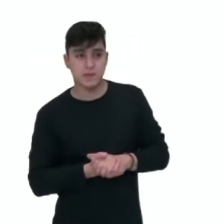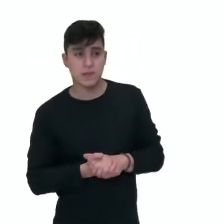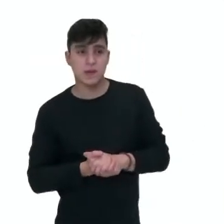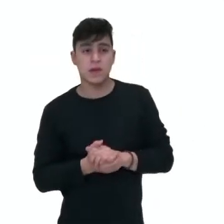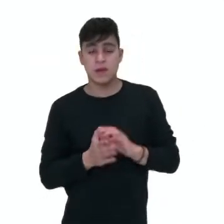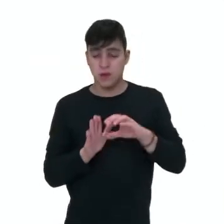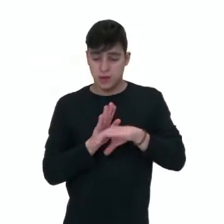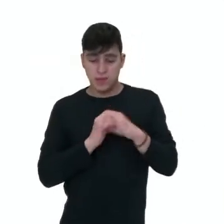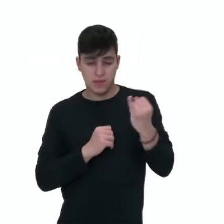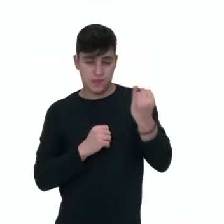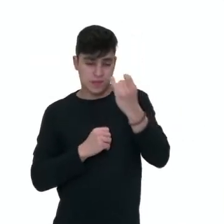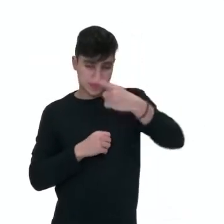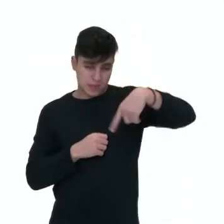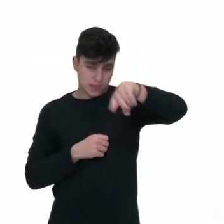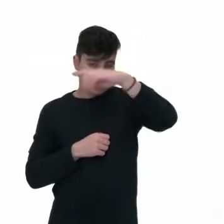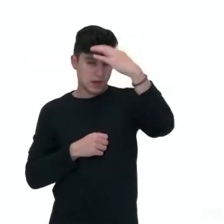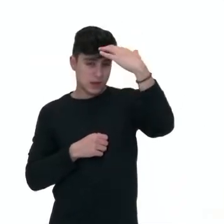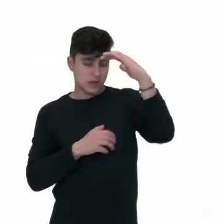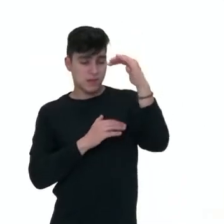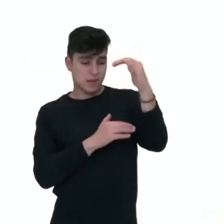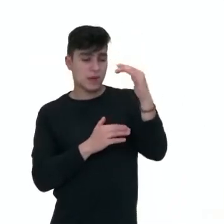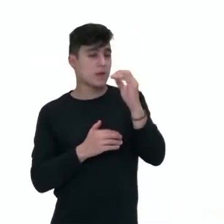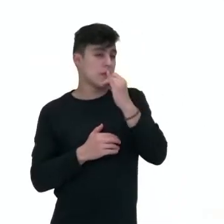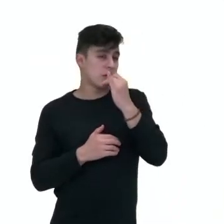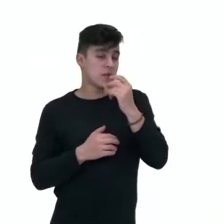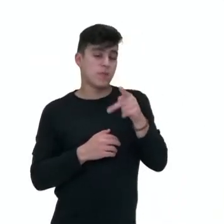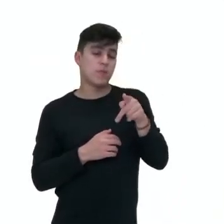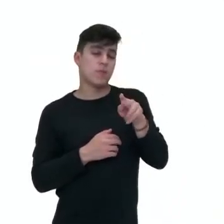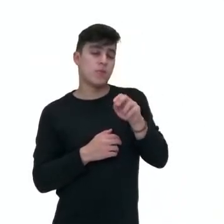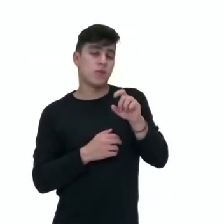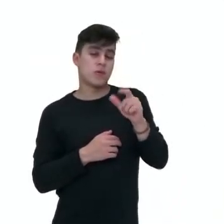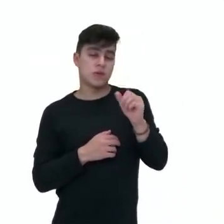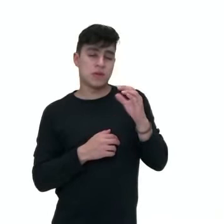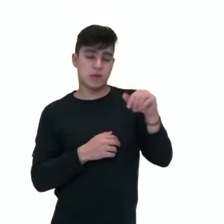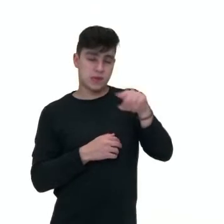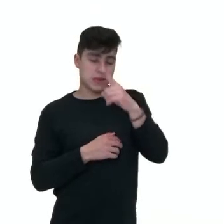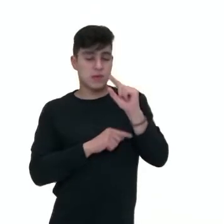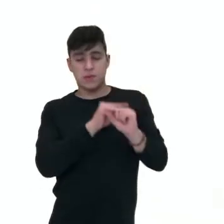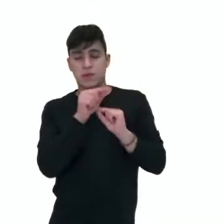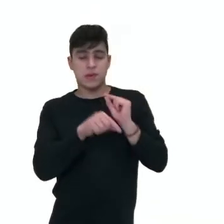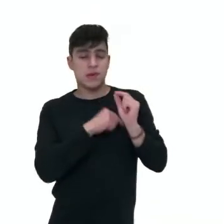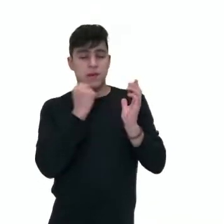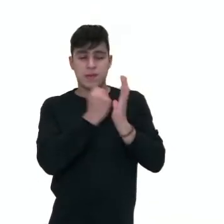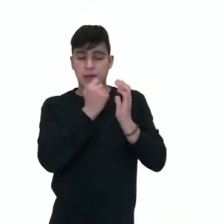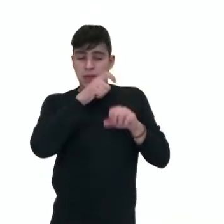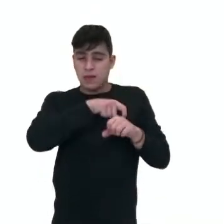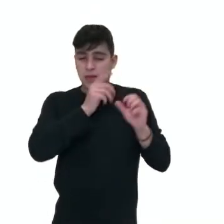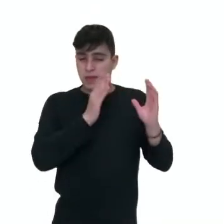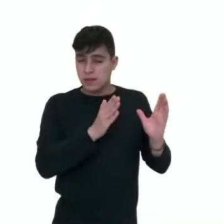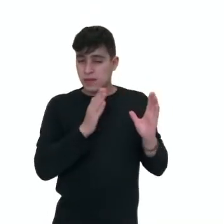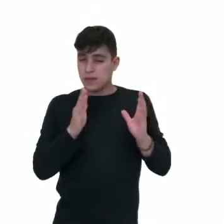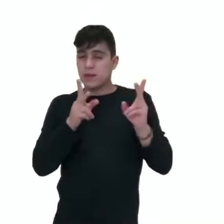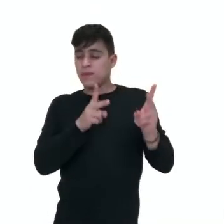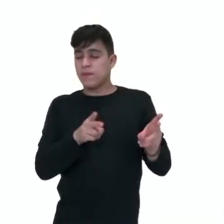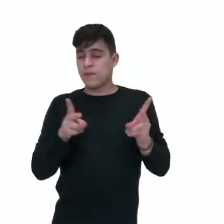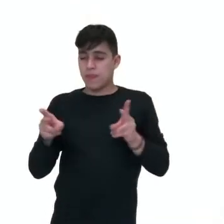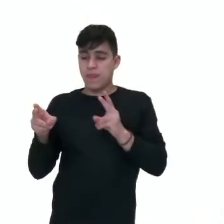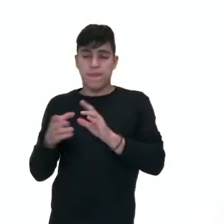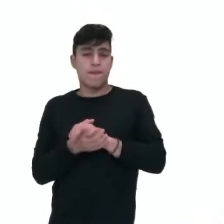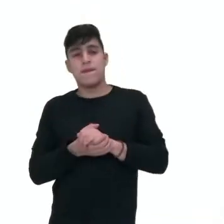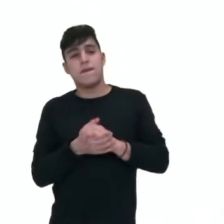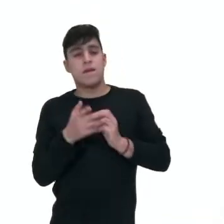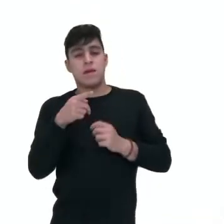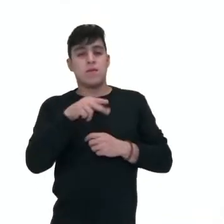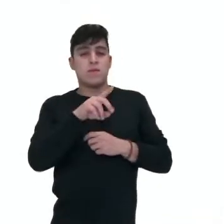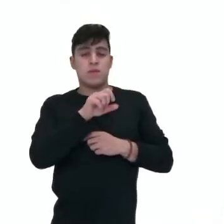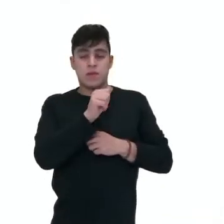Conceitos importantes para se entender a partitura, né? Então, a pulsação, que é essa marcação, que vai ser sempre idêntica, né? Então, chamamos